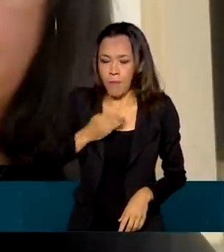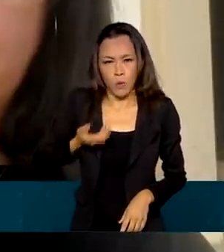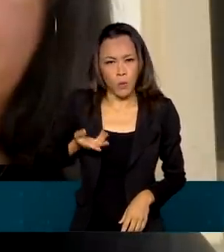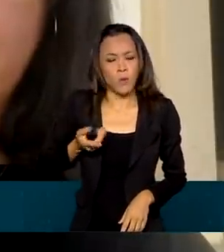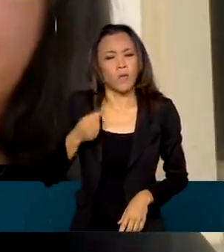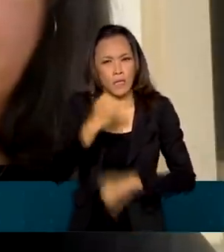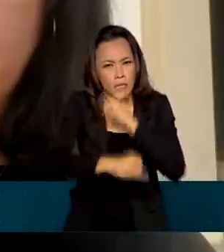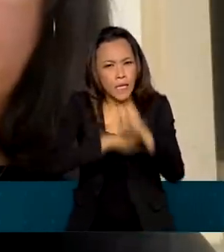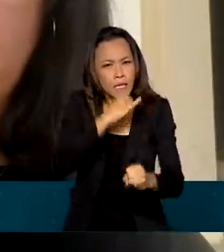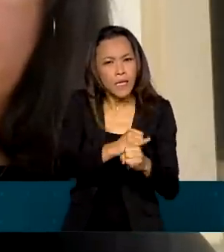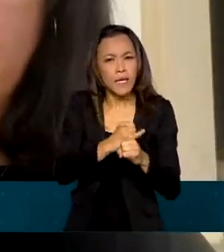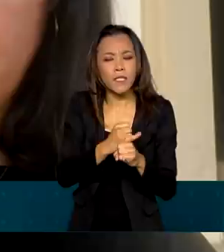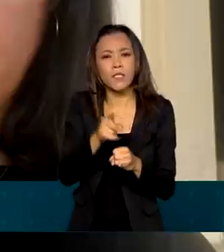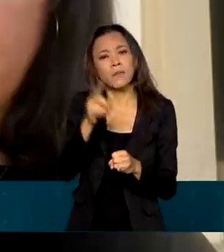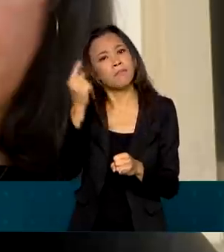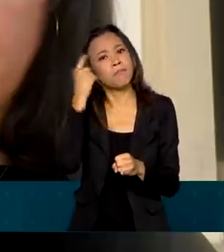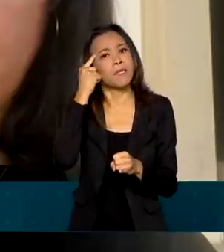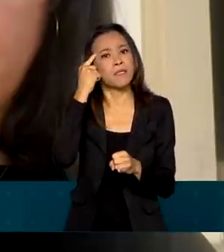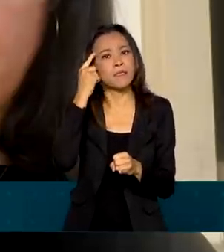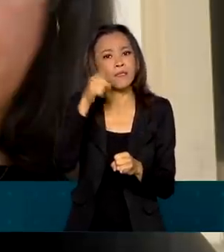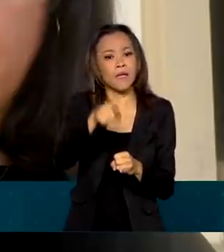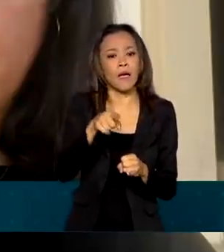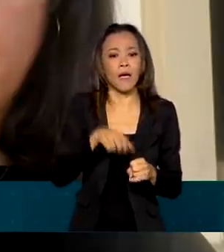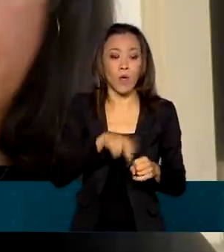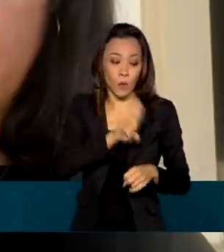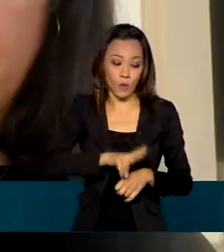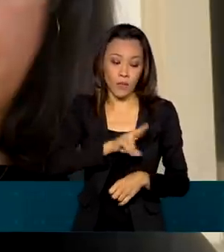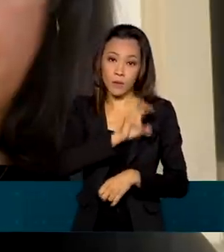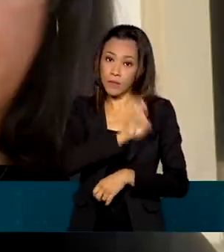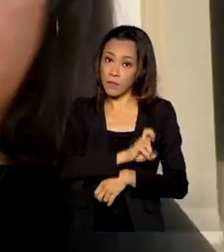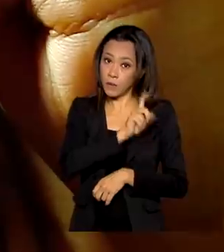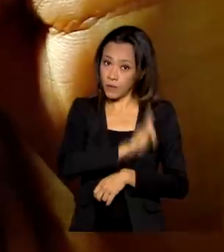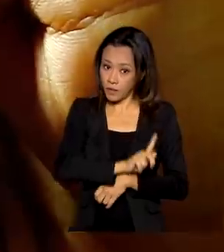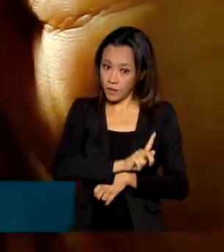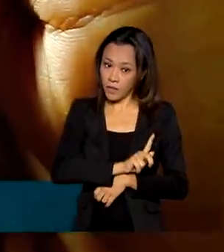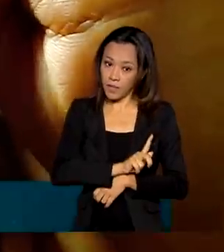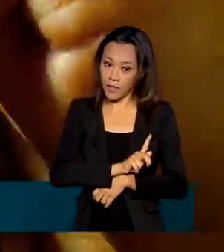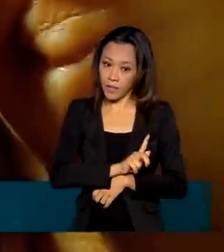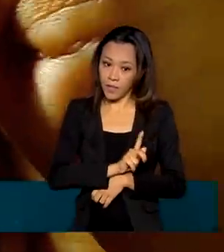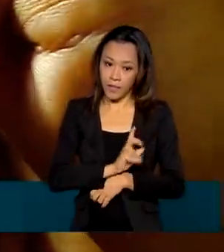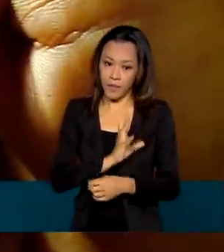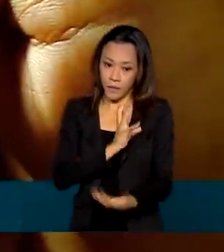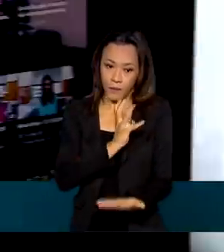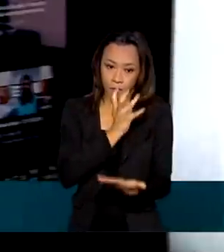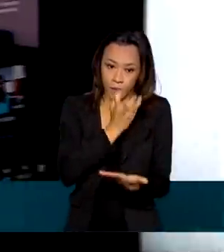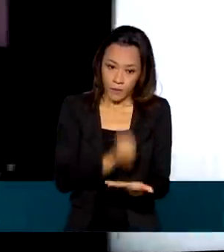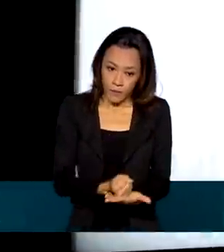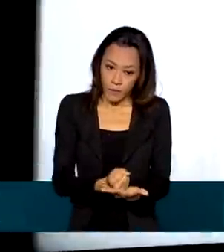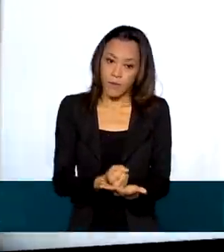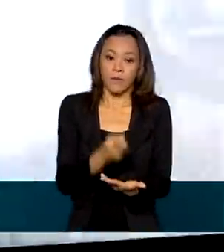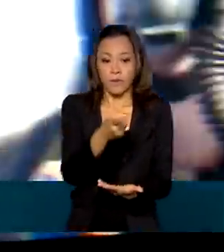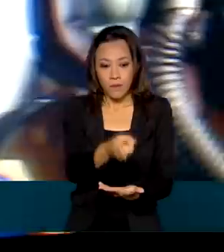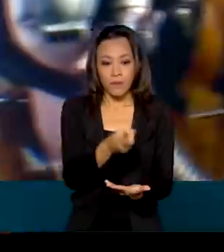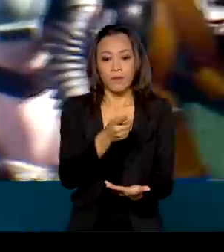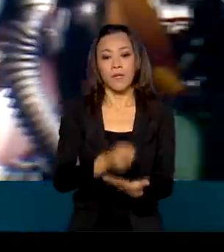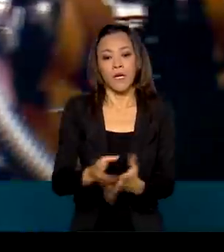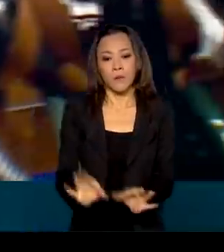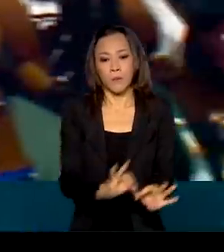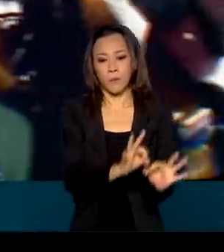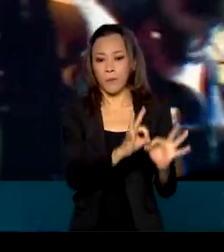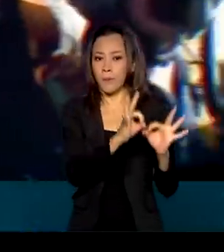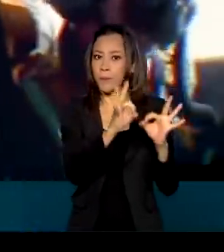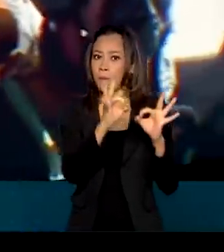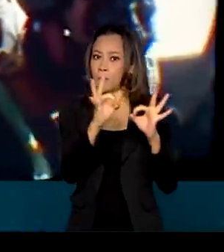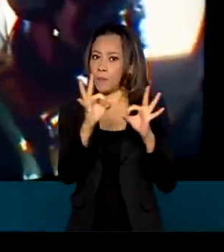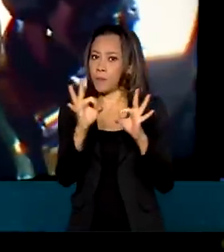poderíamos imaginar um usuário usando 5G, baixando uma longa metragem com alta definição que